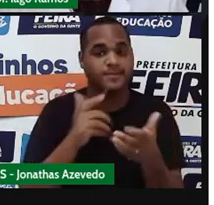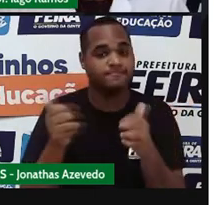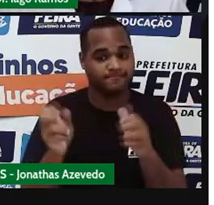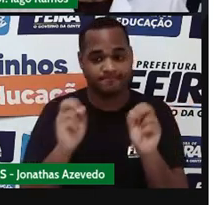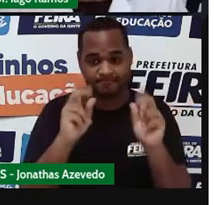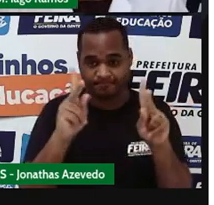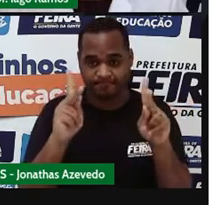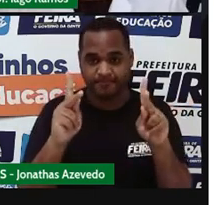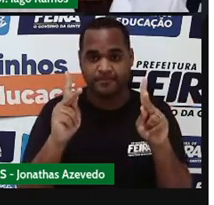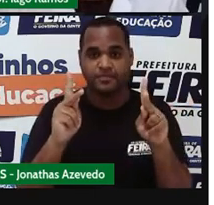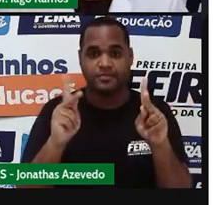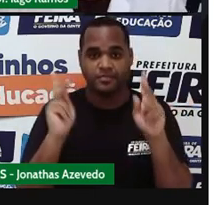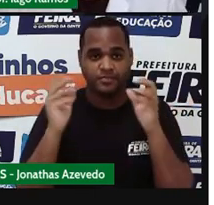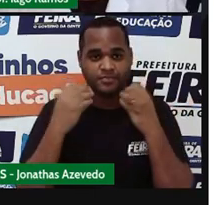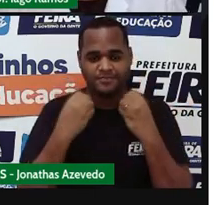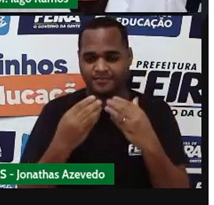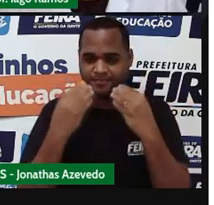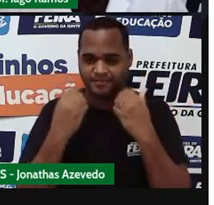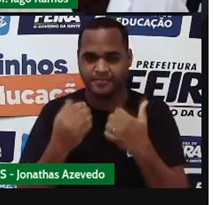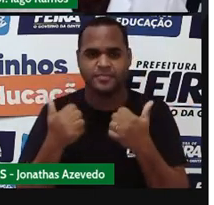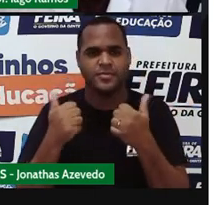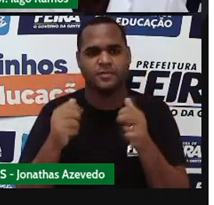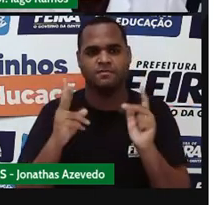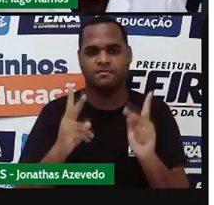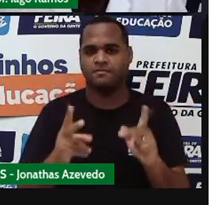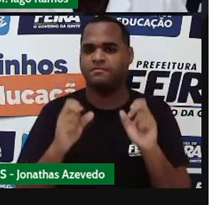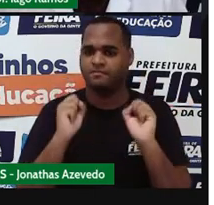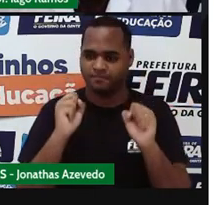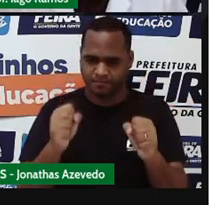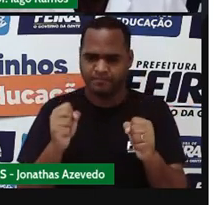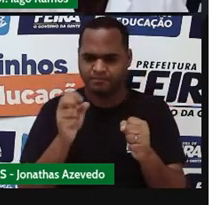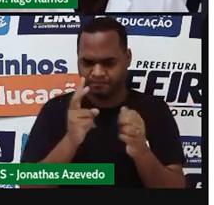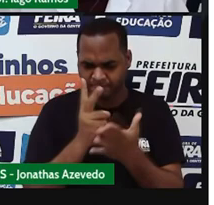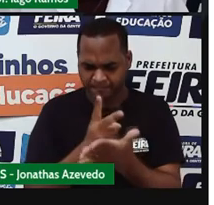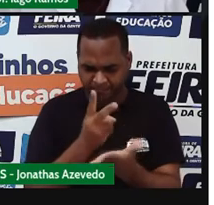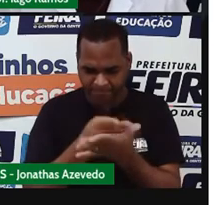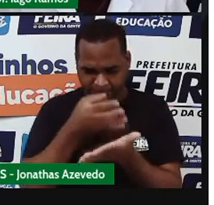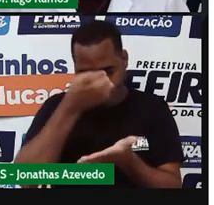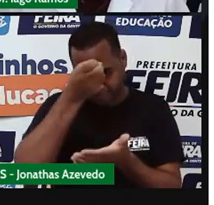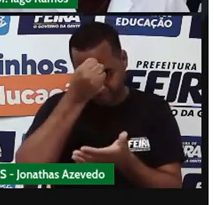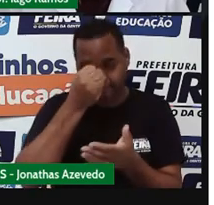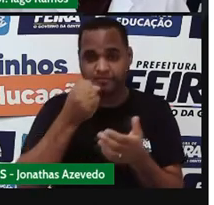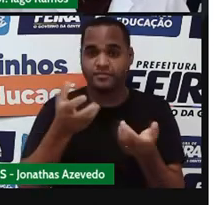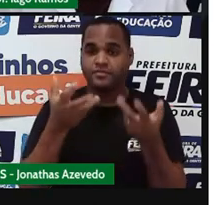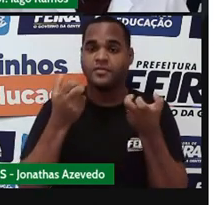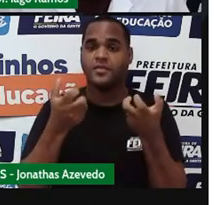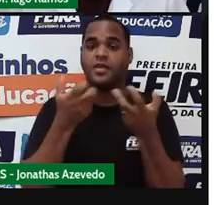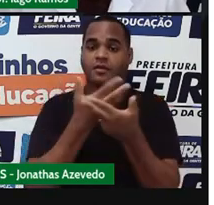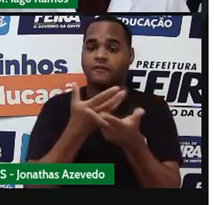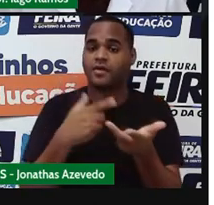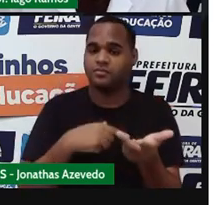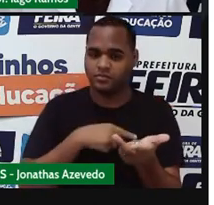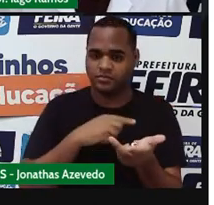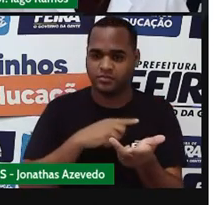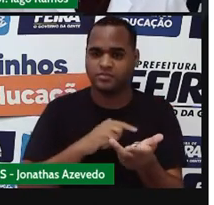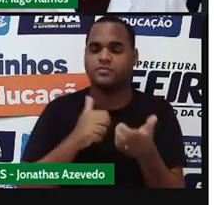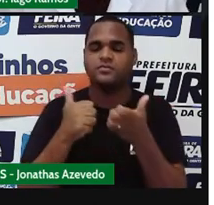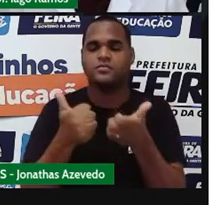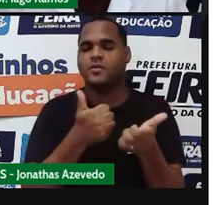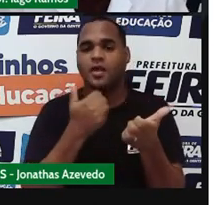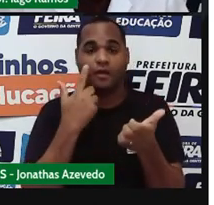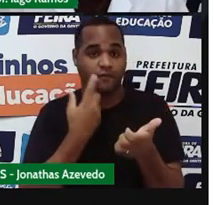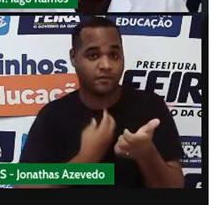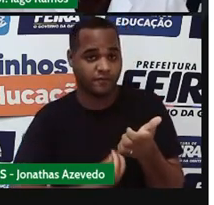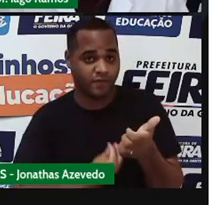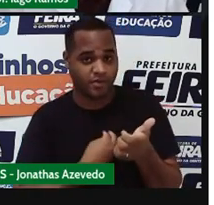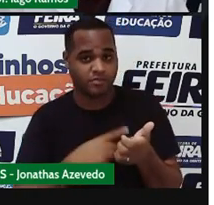tá bom? bom então é isso né? continue buscando aprender busque perceber a sua volta aí né? situações do